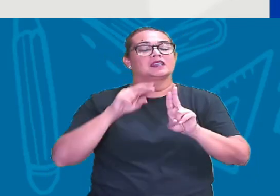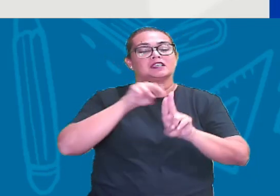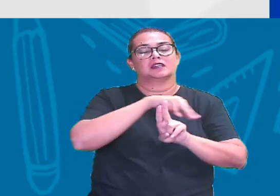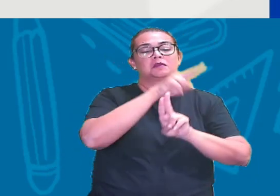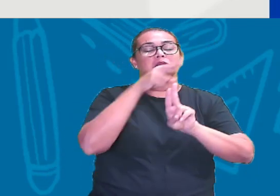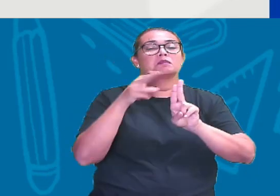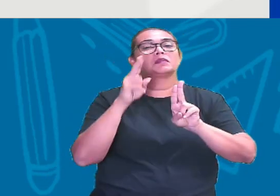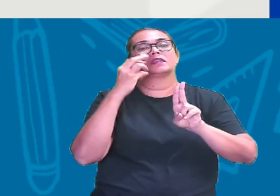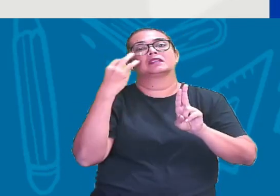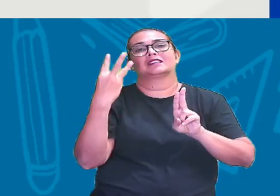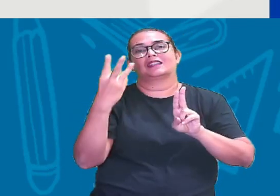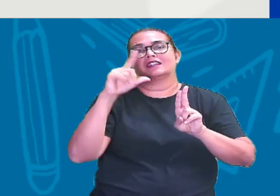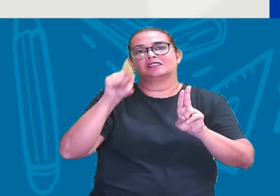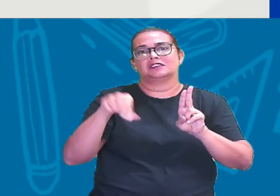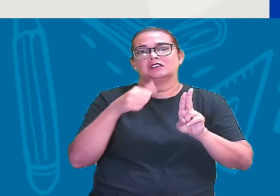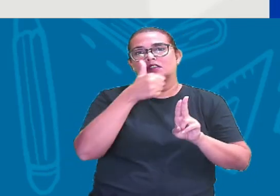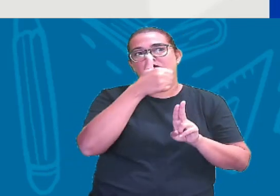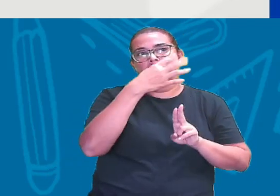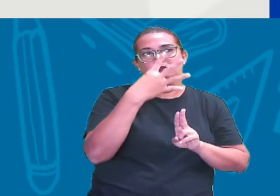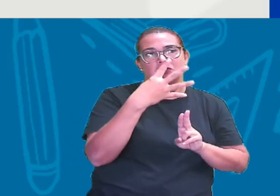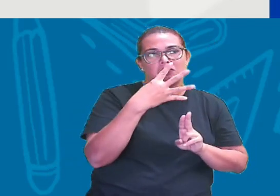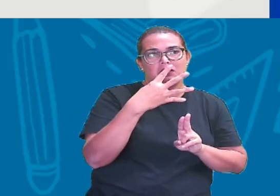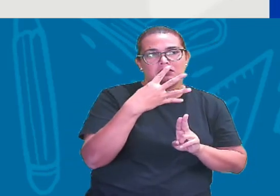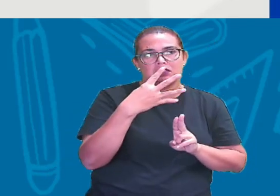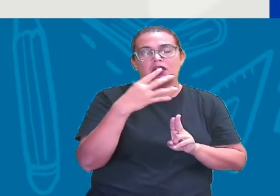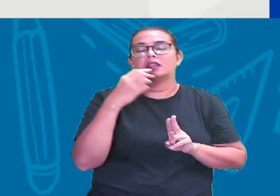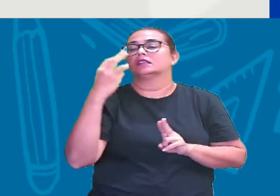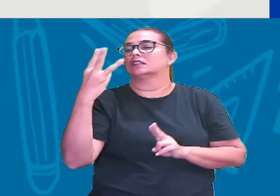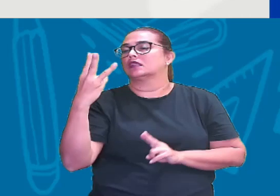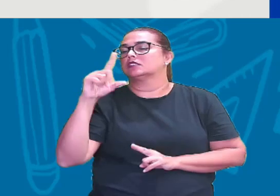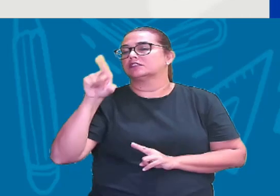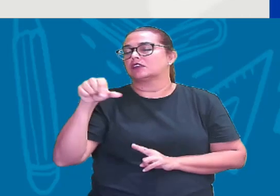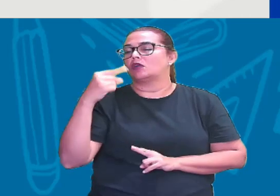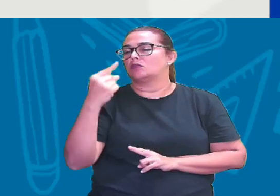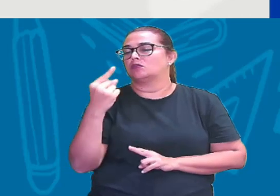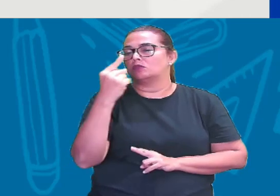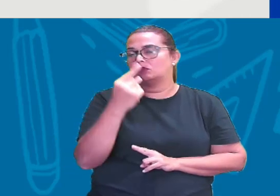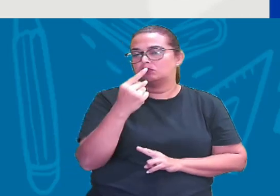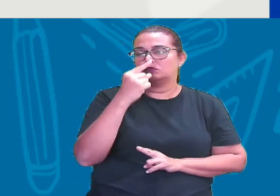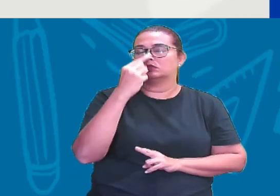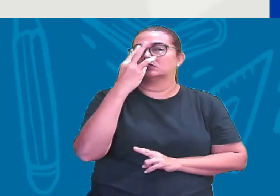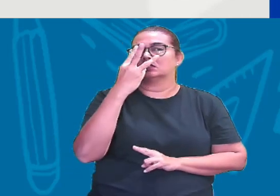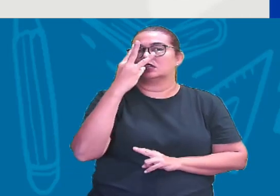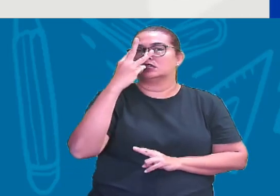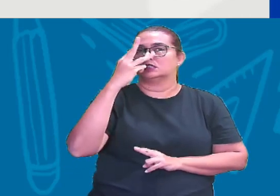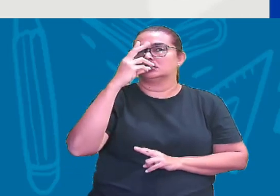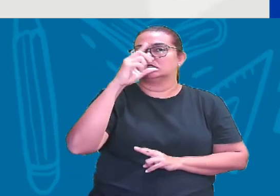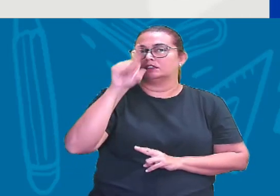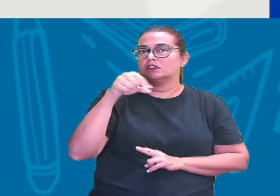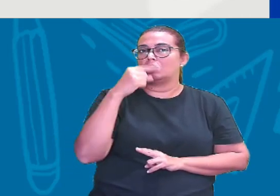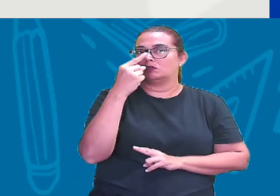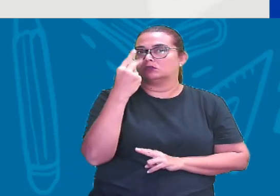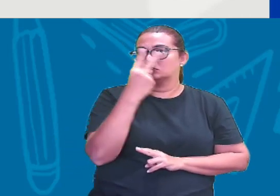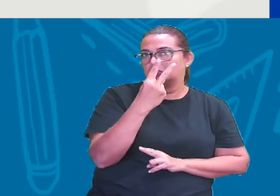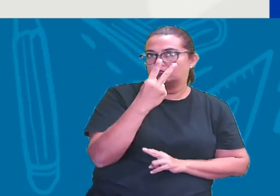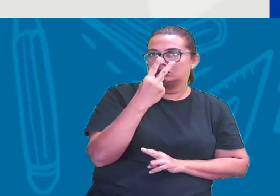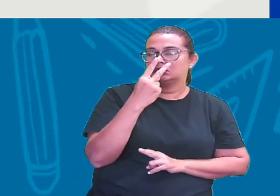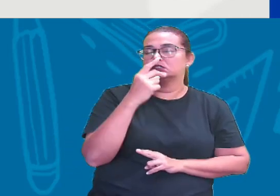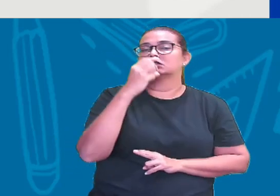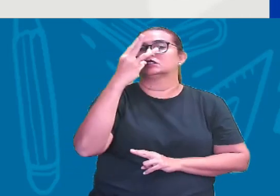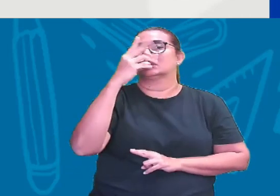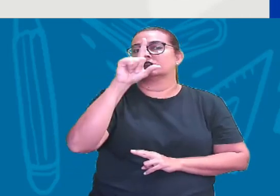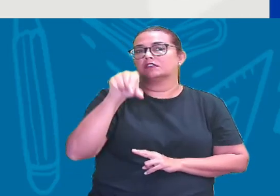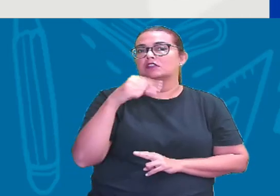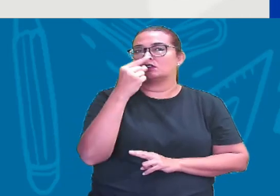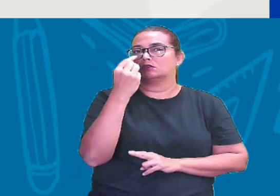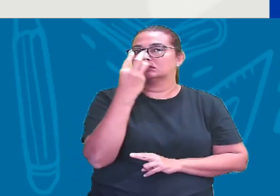Então eu vou ter que fazer 3,11 3,12 3,13